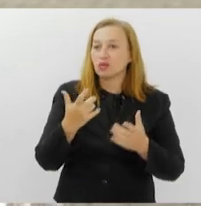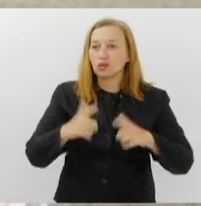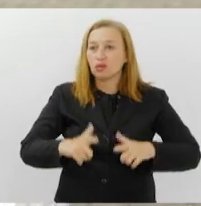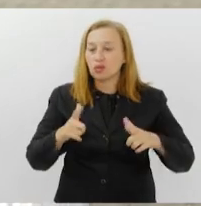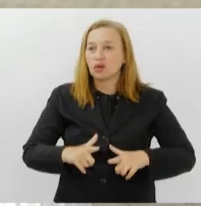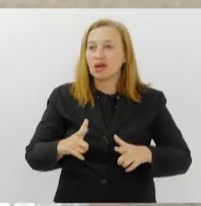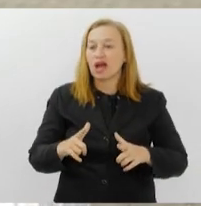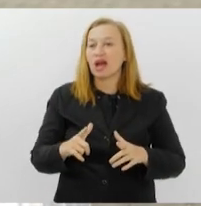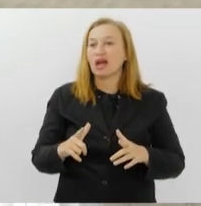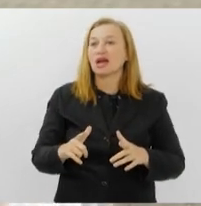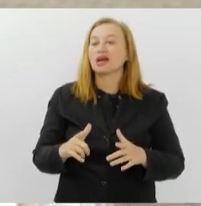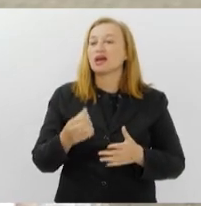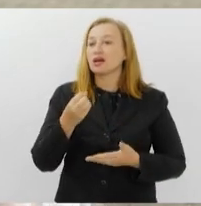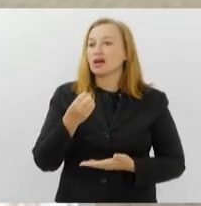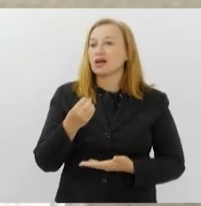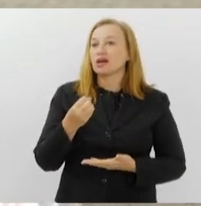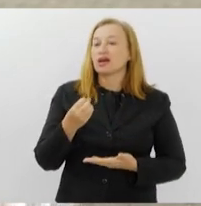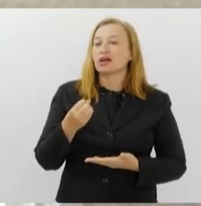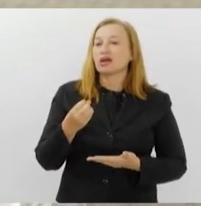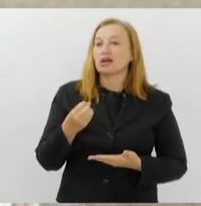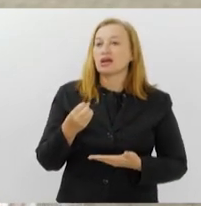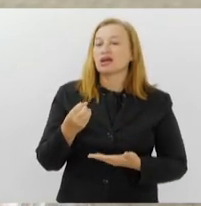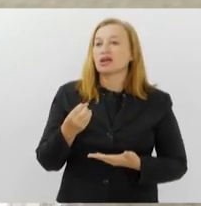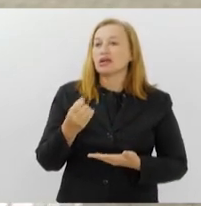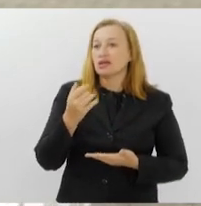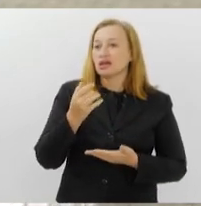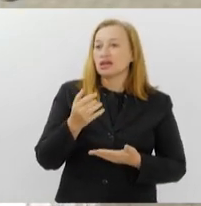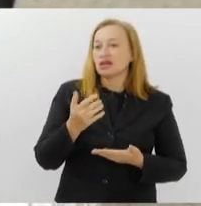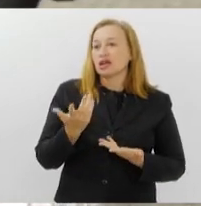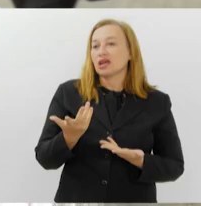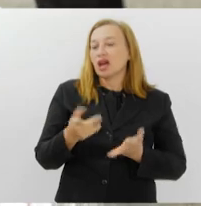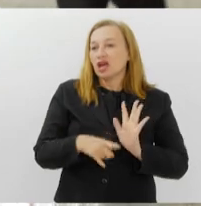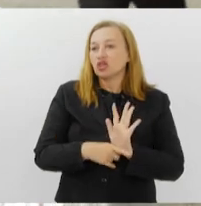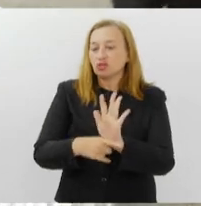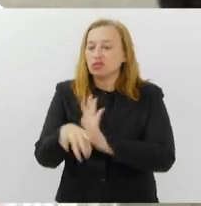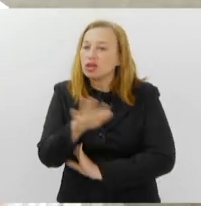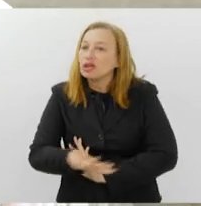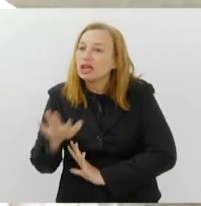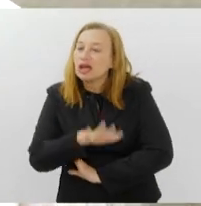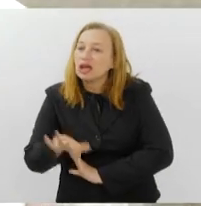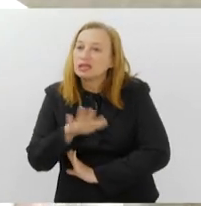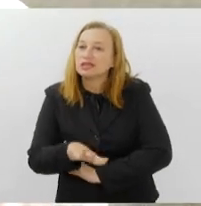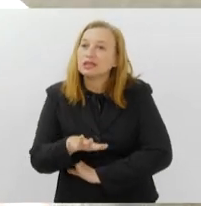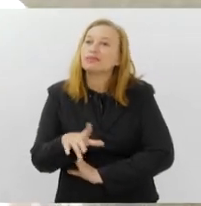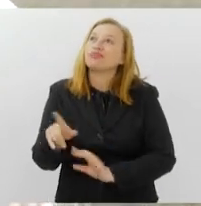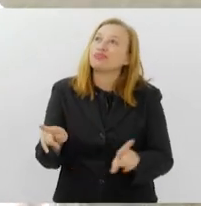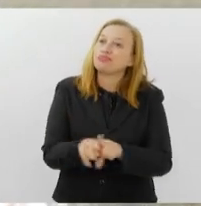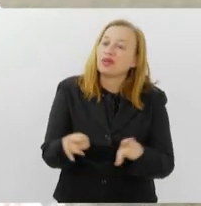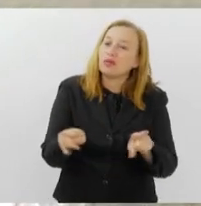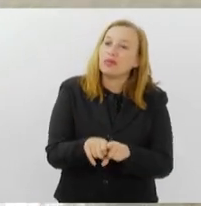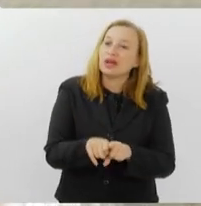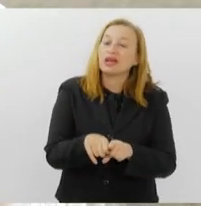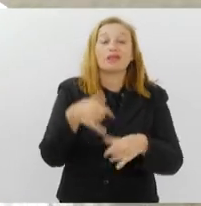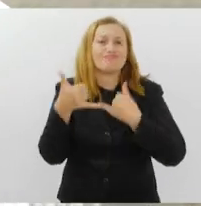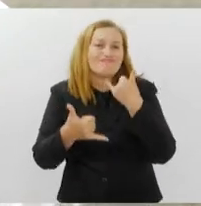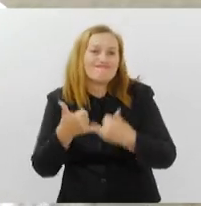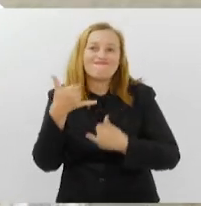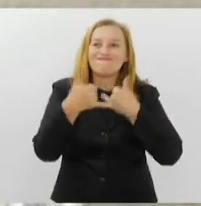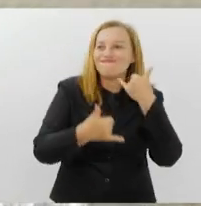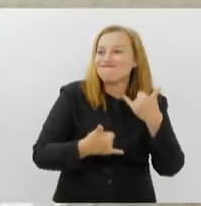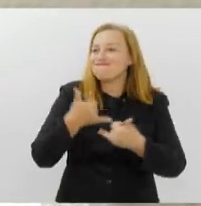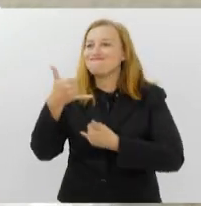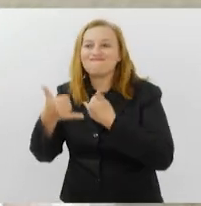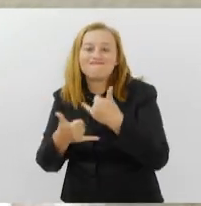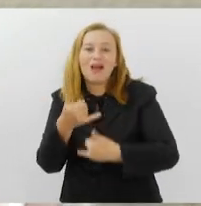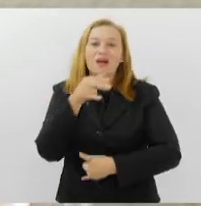opções para aquela criança. Além disso, da brincadeira, né, que